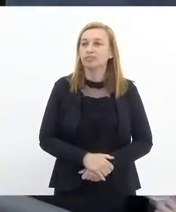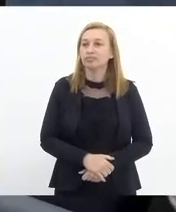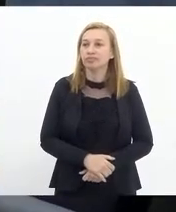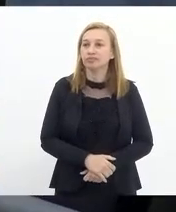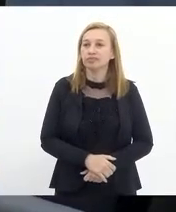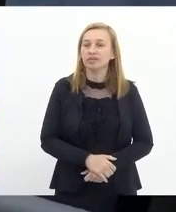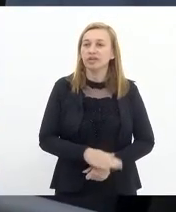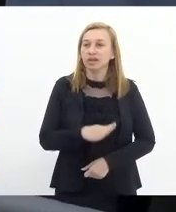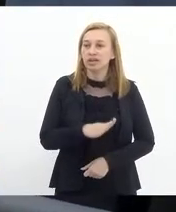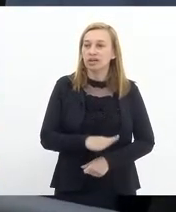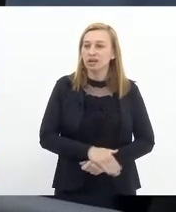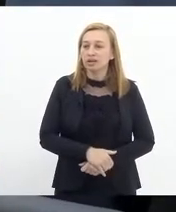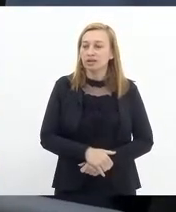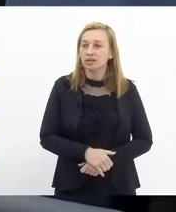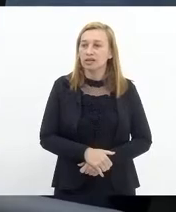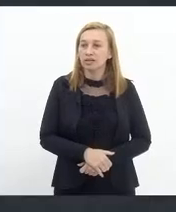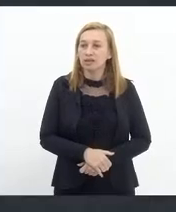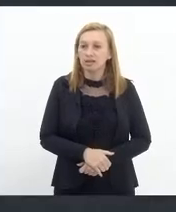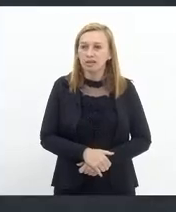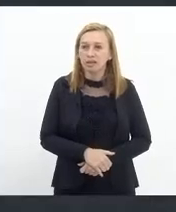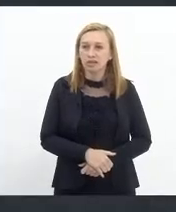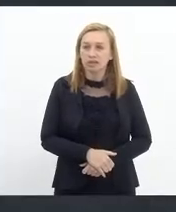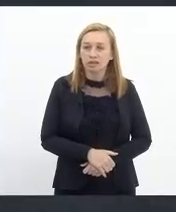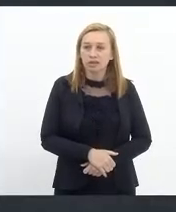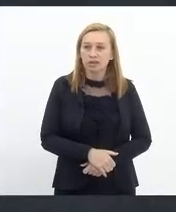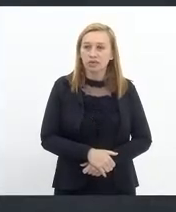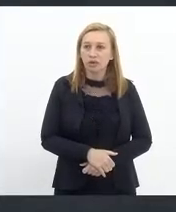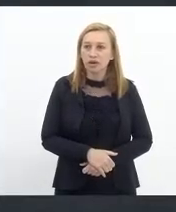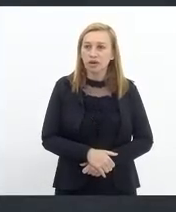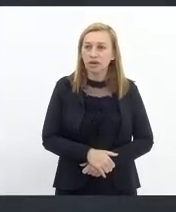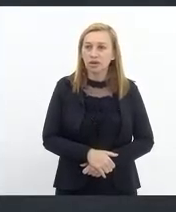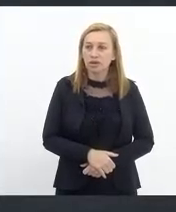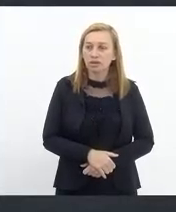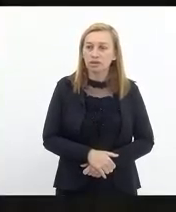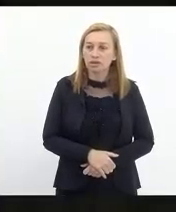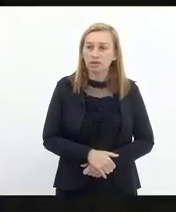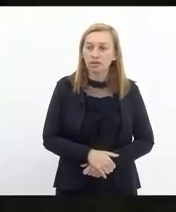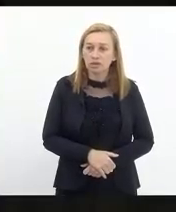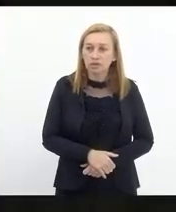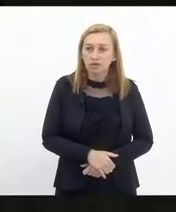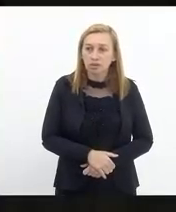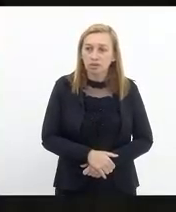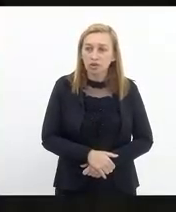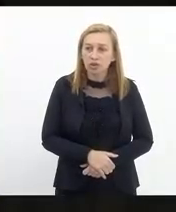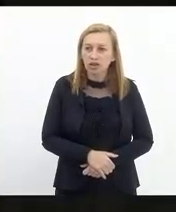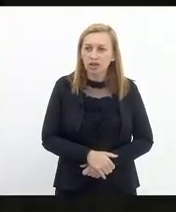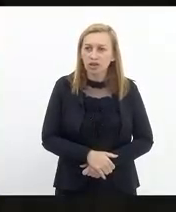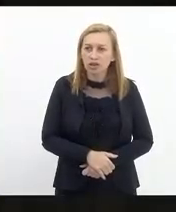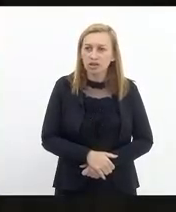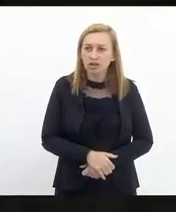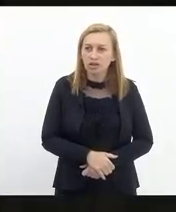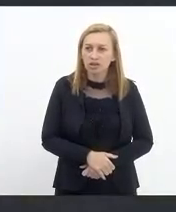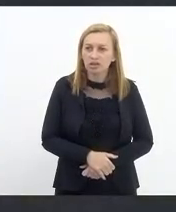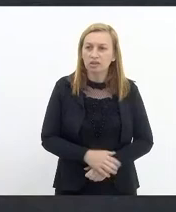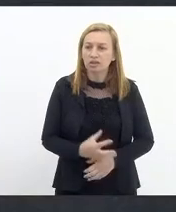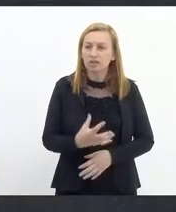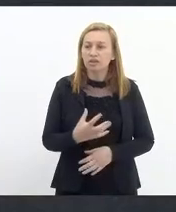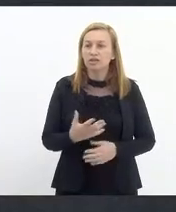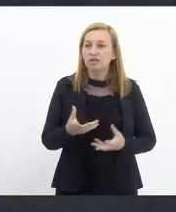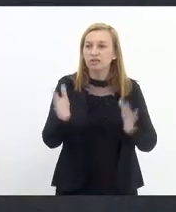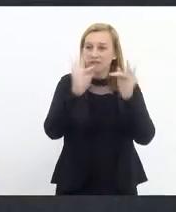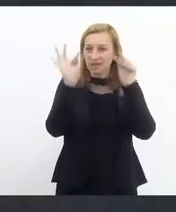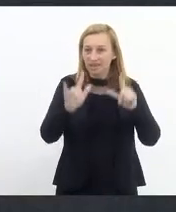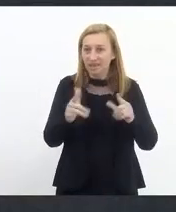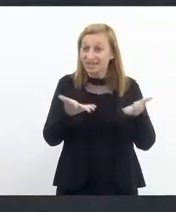Bisavô, isso é muita coisa. Favorável com o substitutivo da Comissão de Sorriso do bisavô, tira aí para mim. Sorriso, dá um sorriso. Felicidade